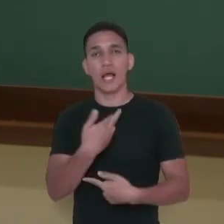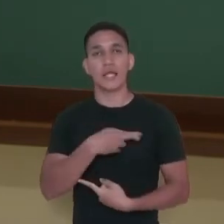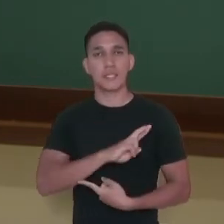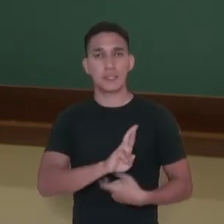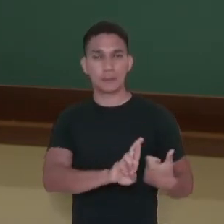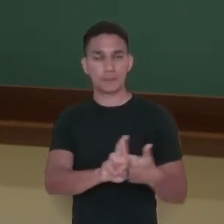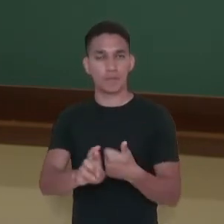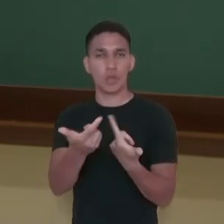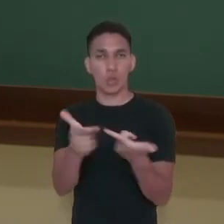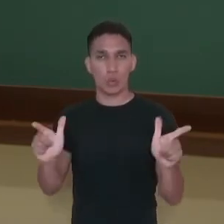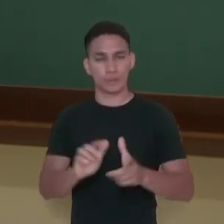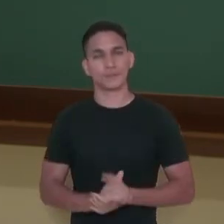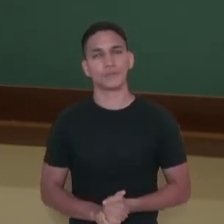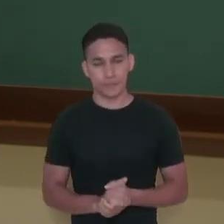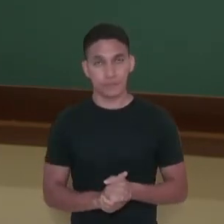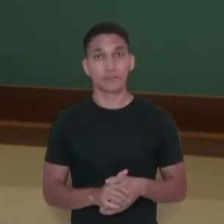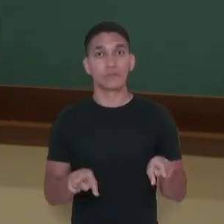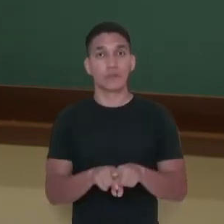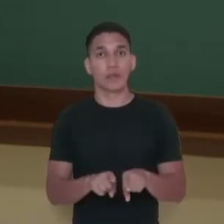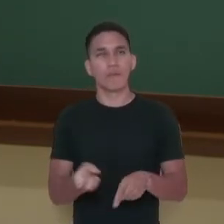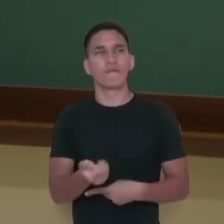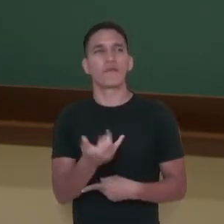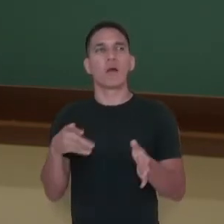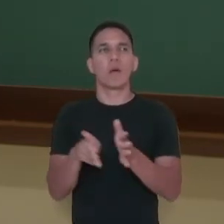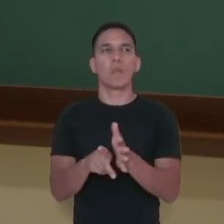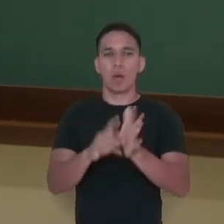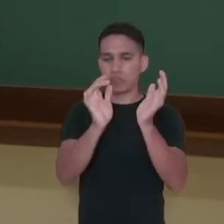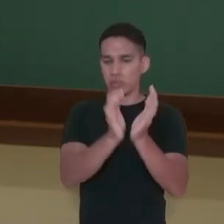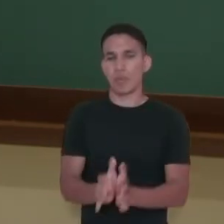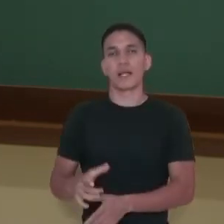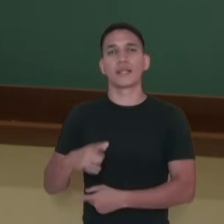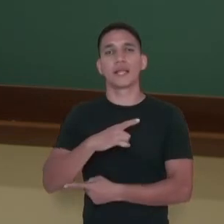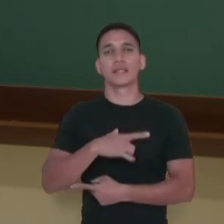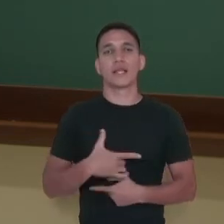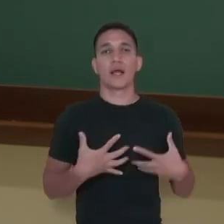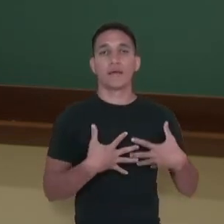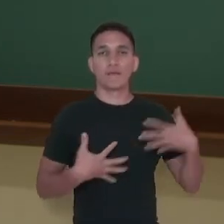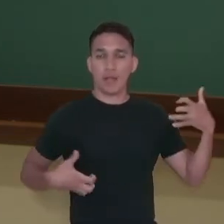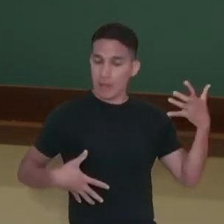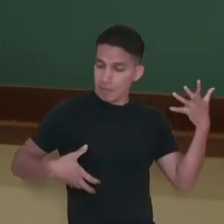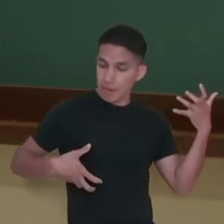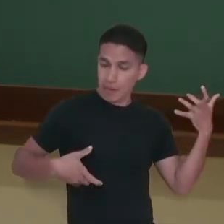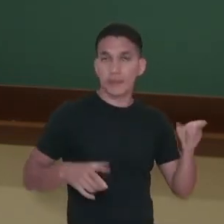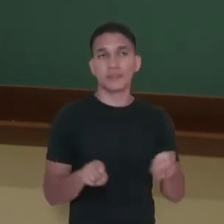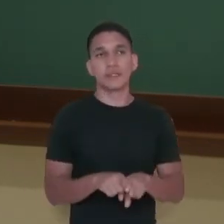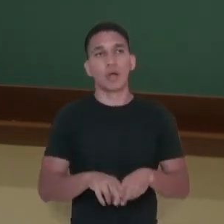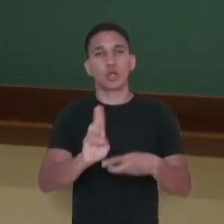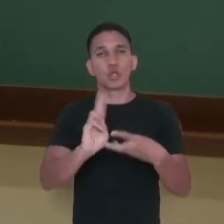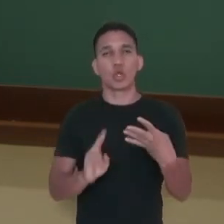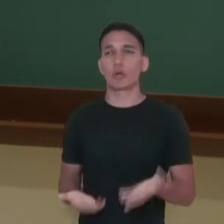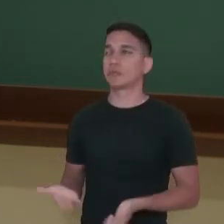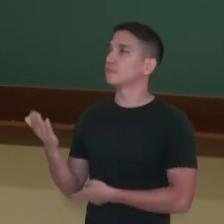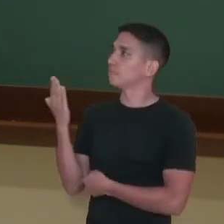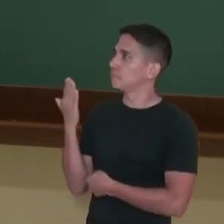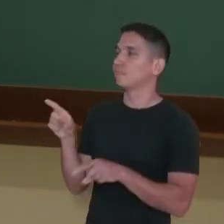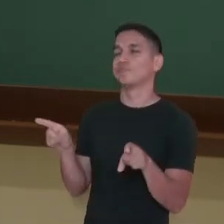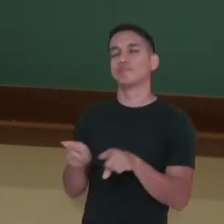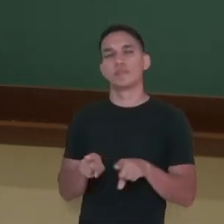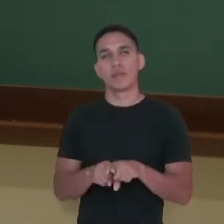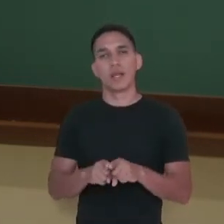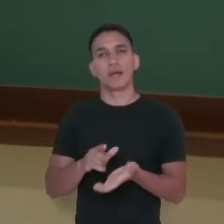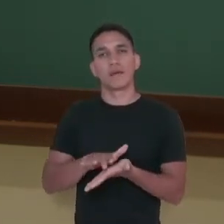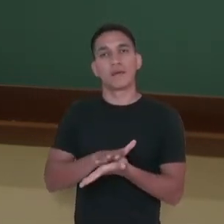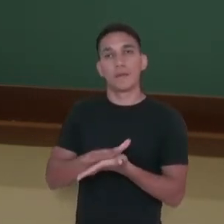Na família dos instrumentos musicais, nós temos as cordas dedilhadas, como o violão, o alaú de alira, as cordas friccionadas,